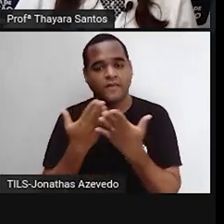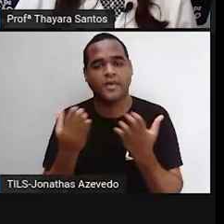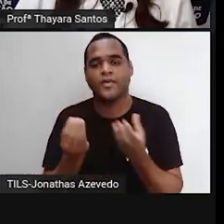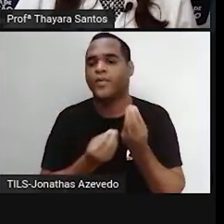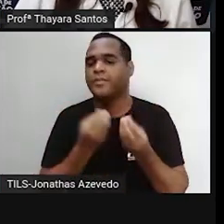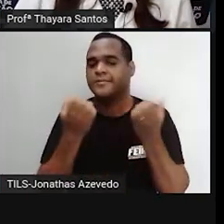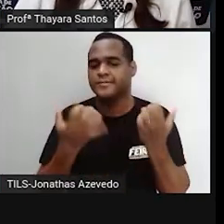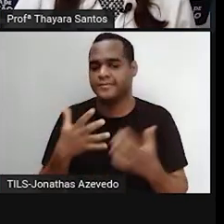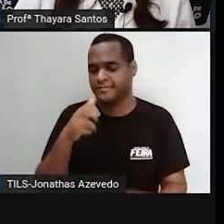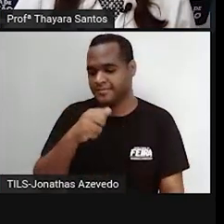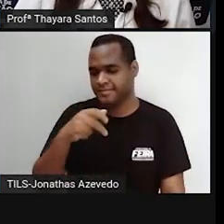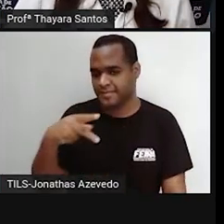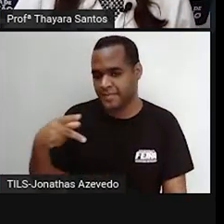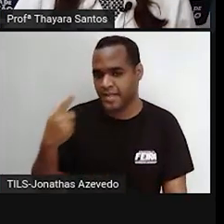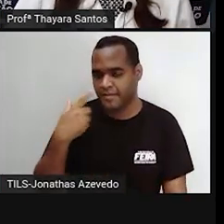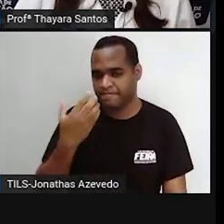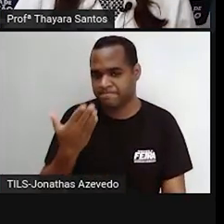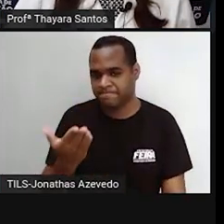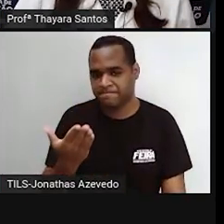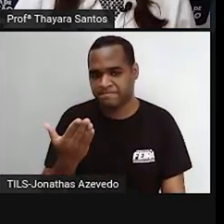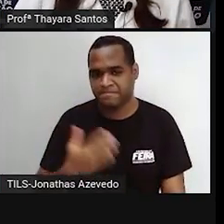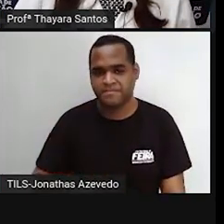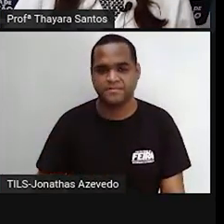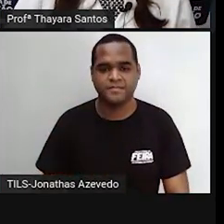vê nesse aplicativo. Vou botar aqui para vocês.